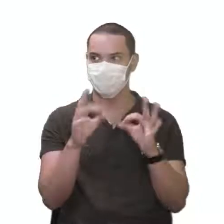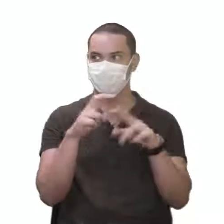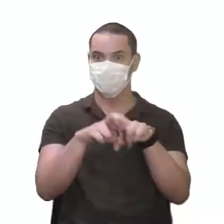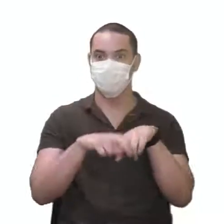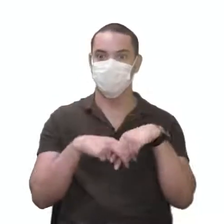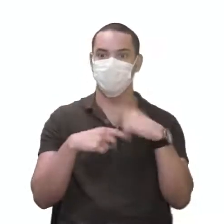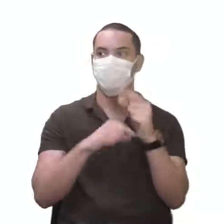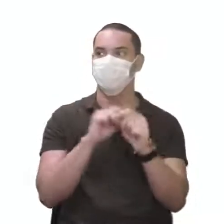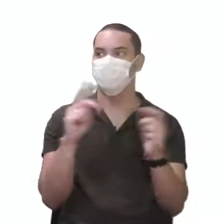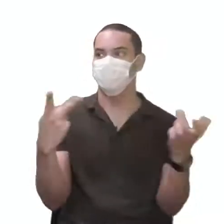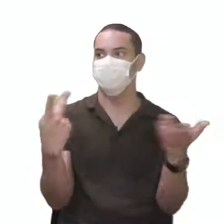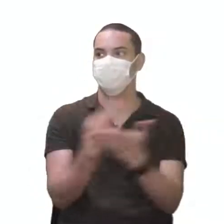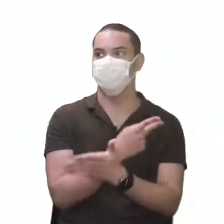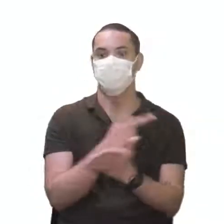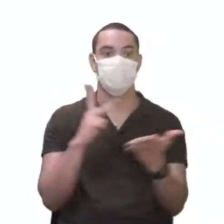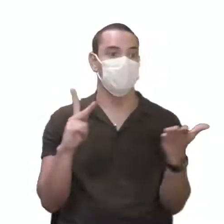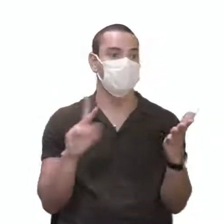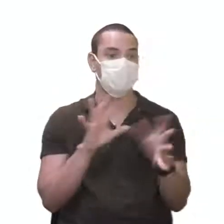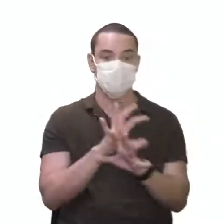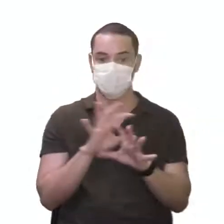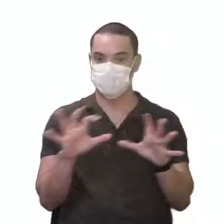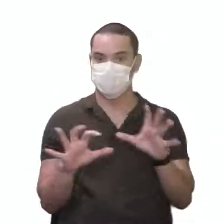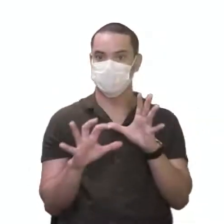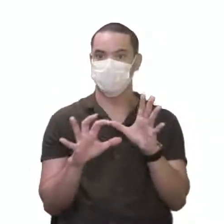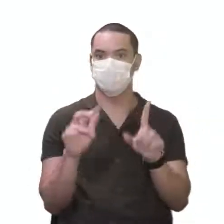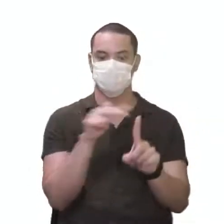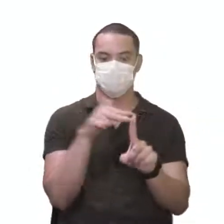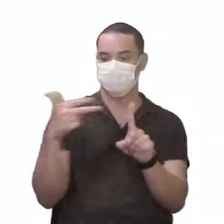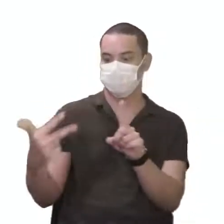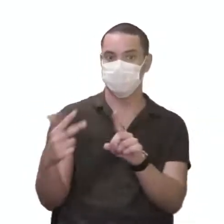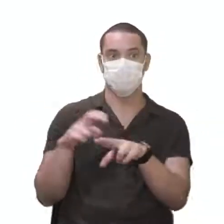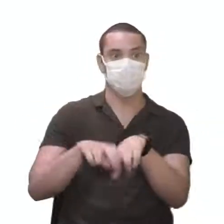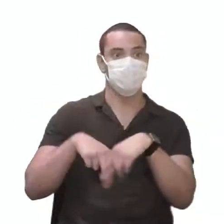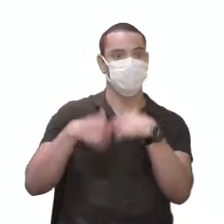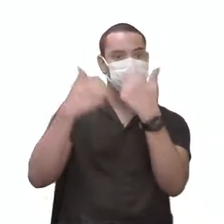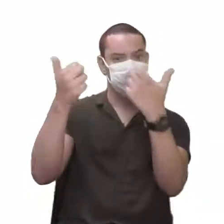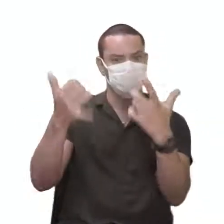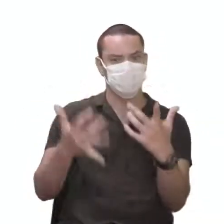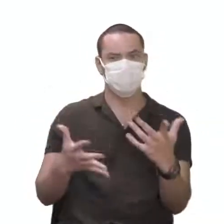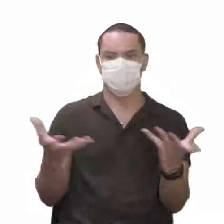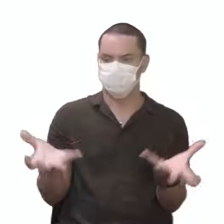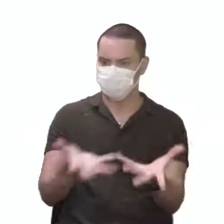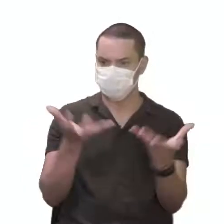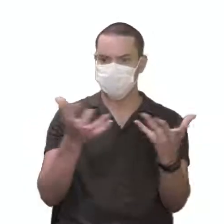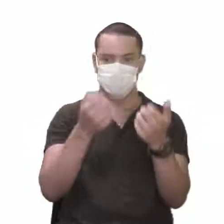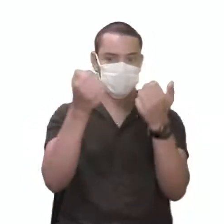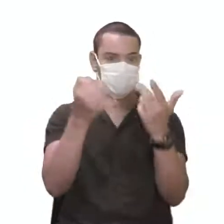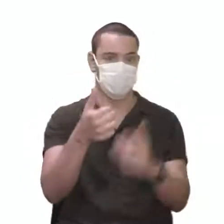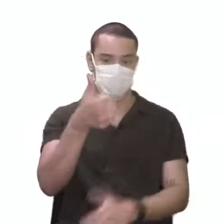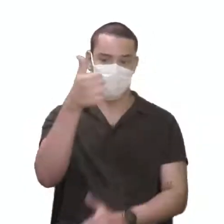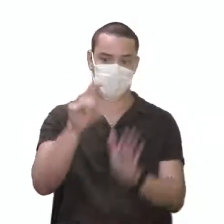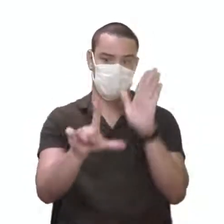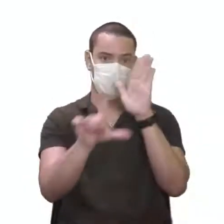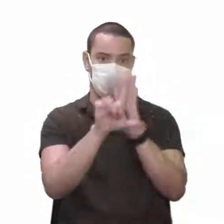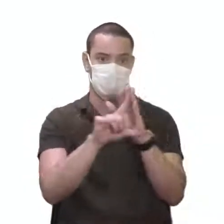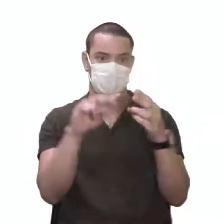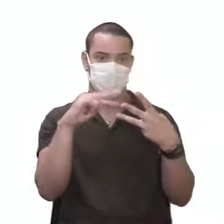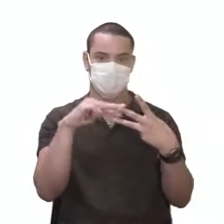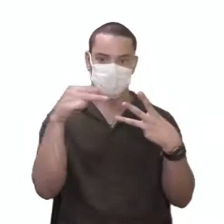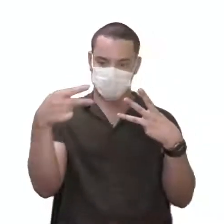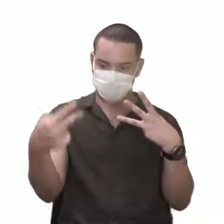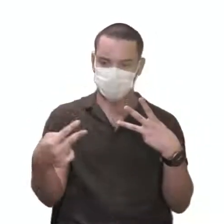proporção estava acontecendo e ele enfatizou, então, dizendo que a primeira lei de Mendel, né?